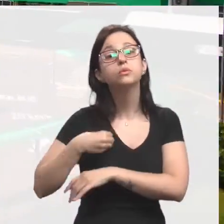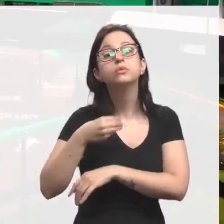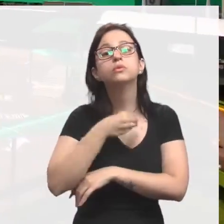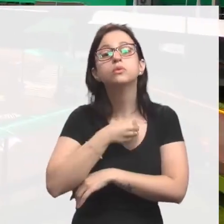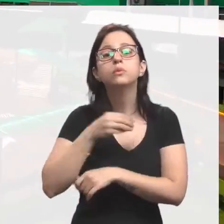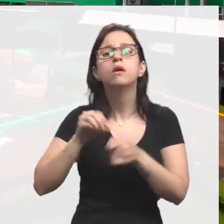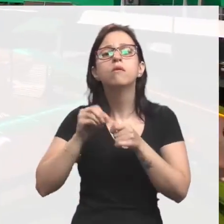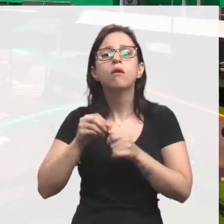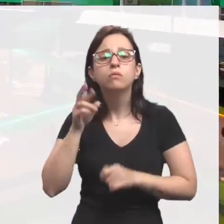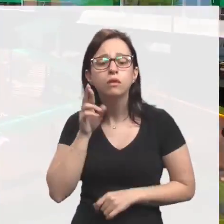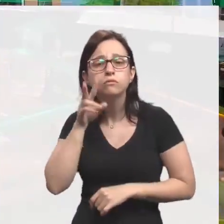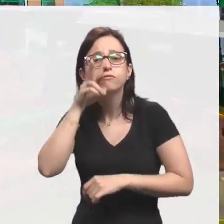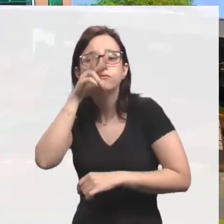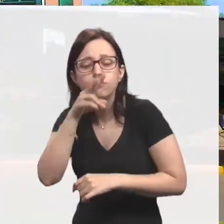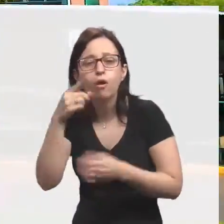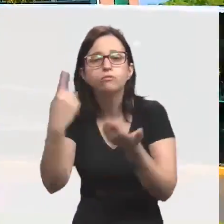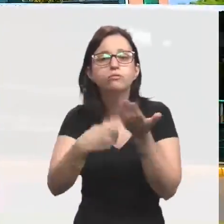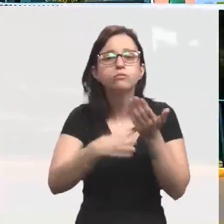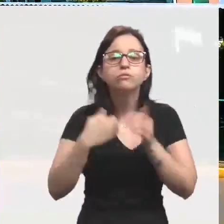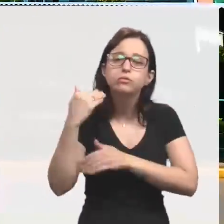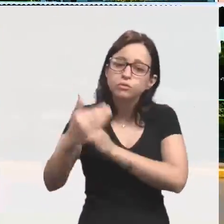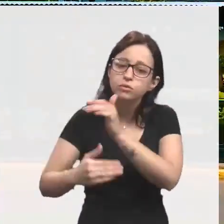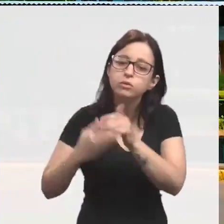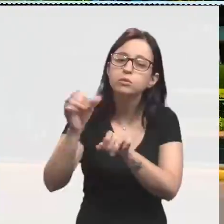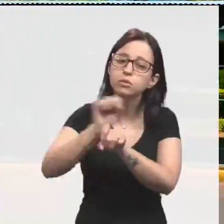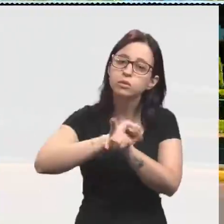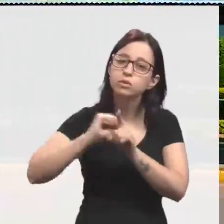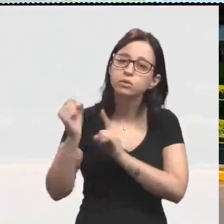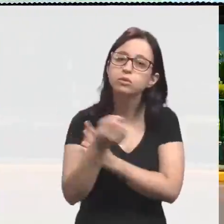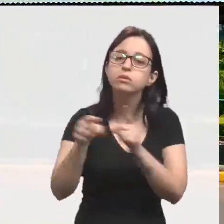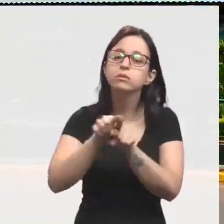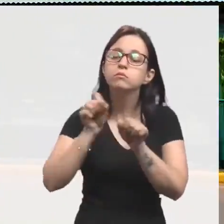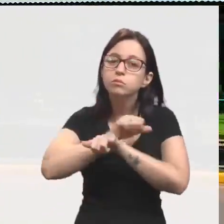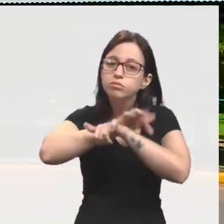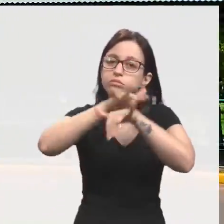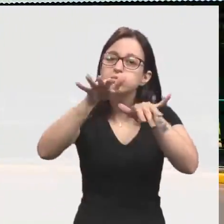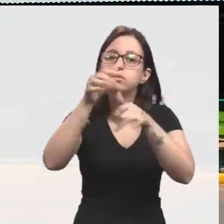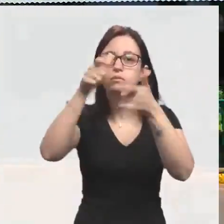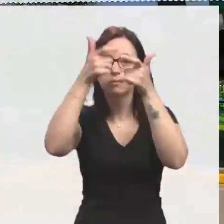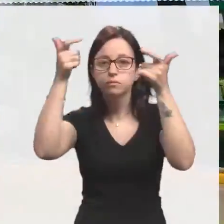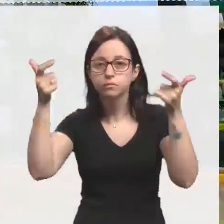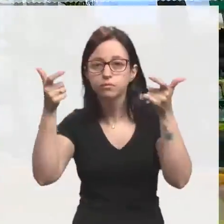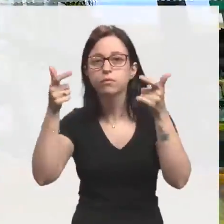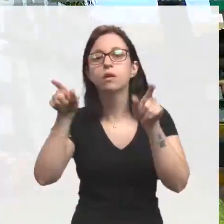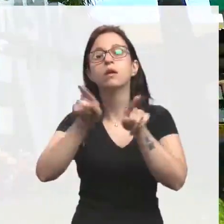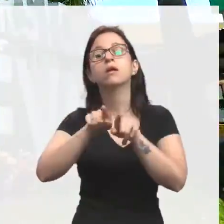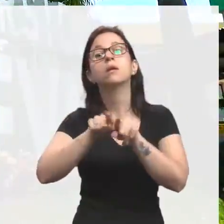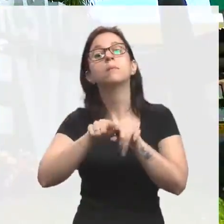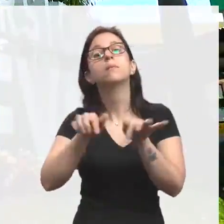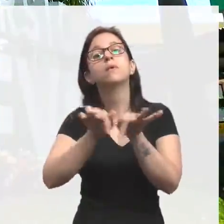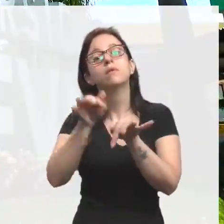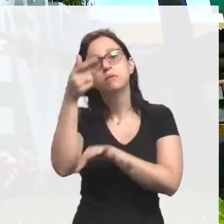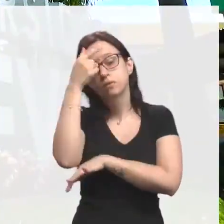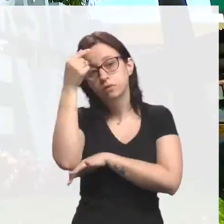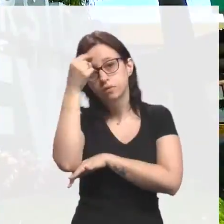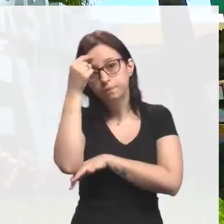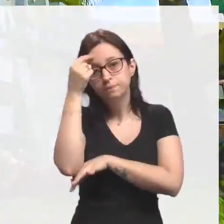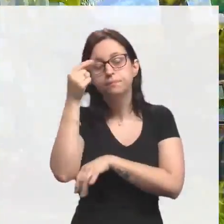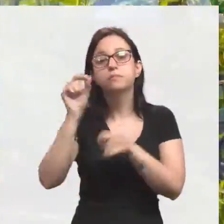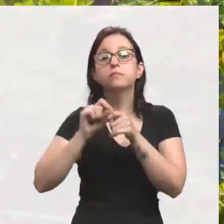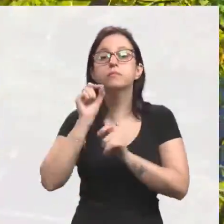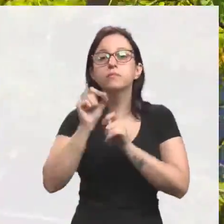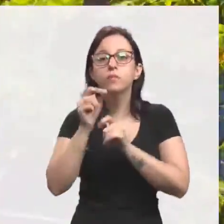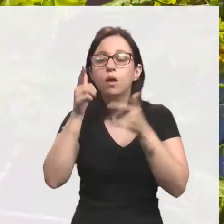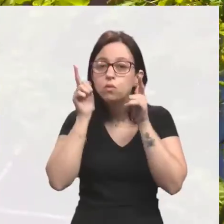curso de Medicina reforça os compromissos de desenvolvimento social e difusão do conhecimento da Universidade Fevale